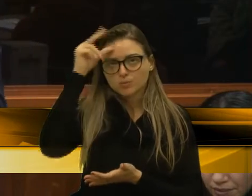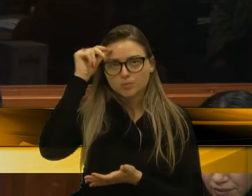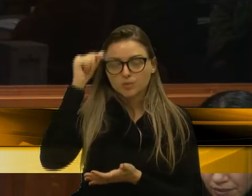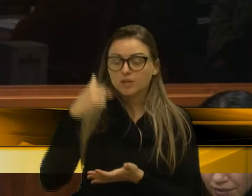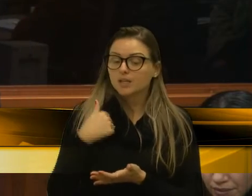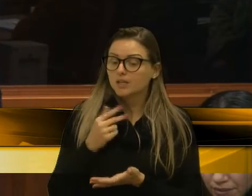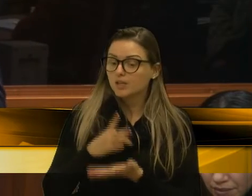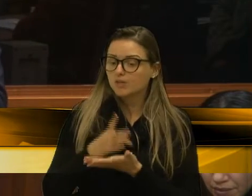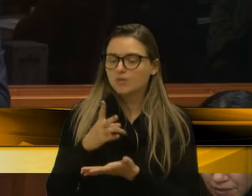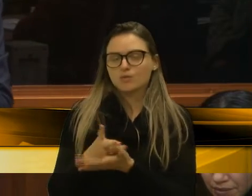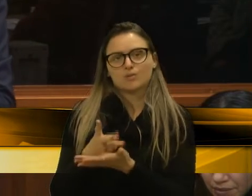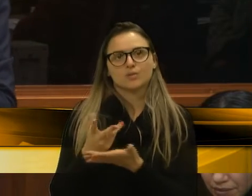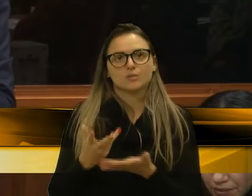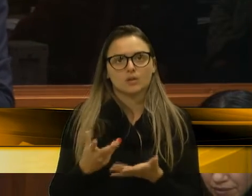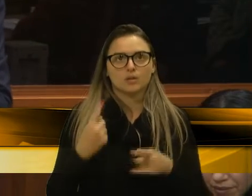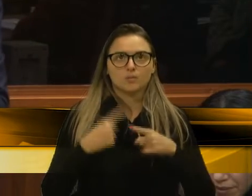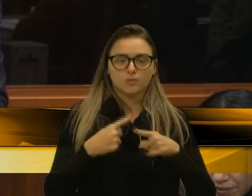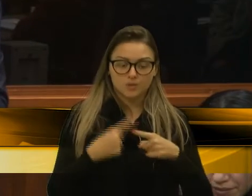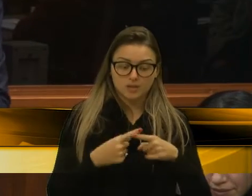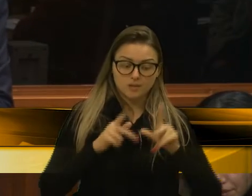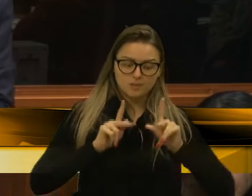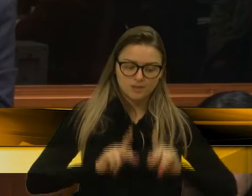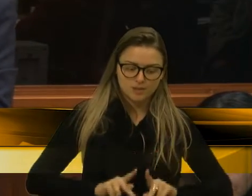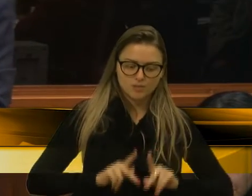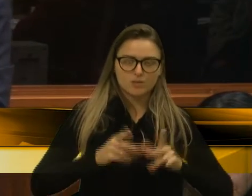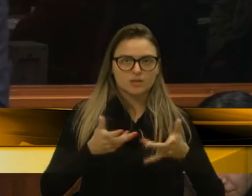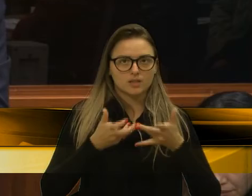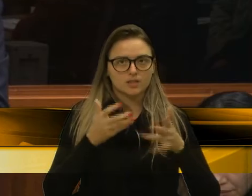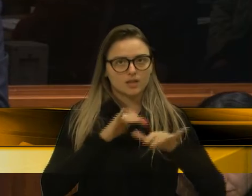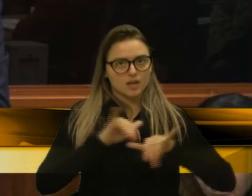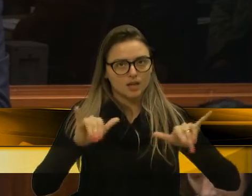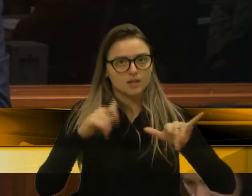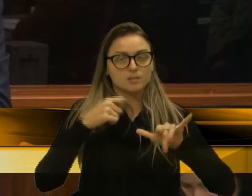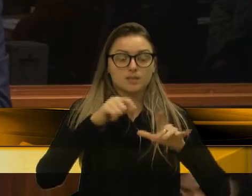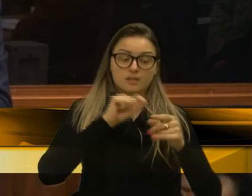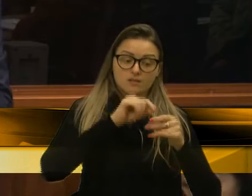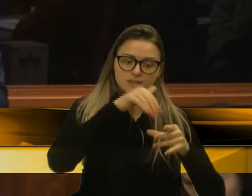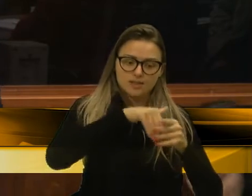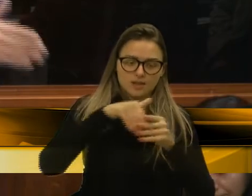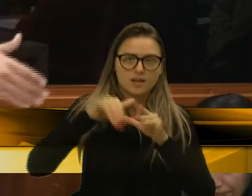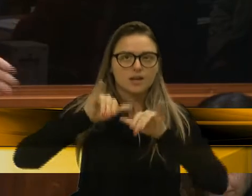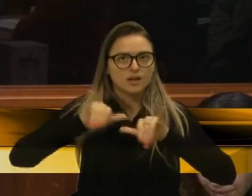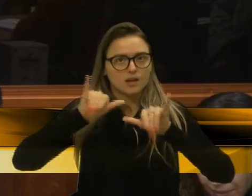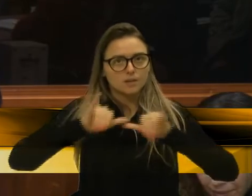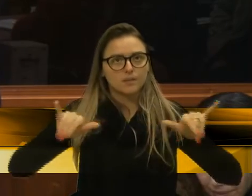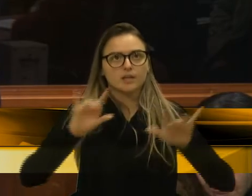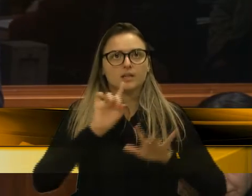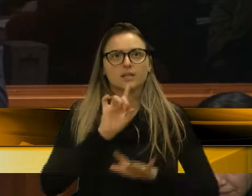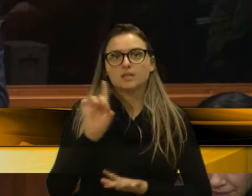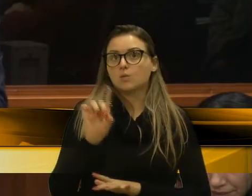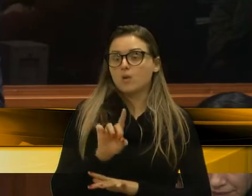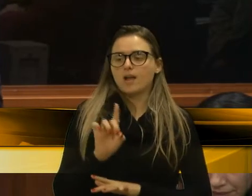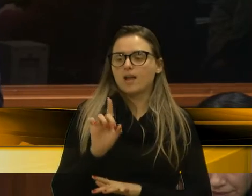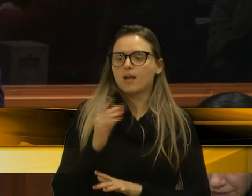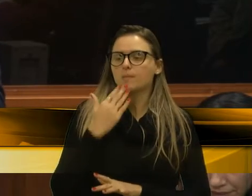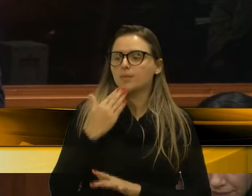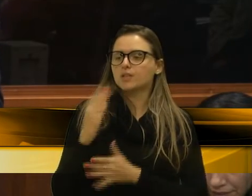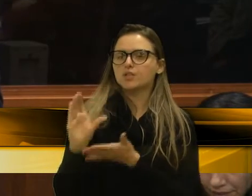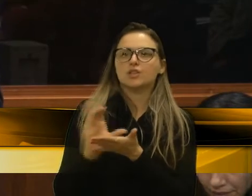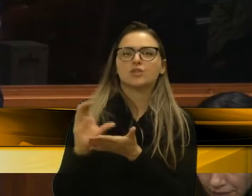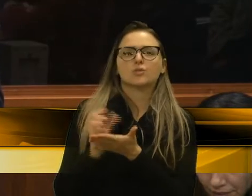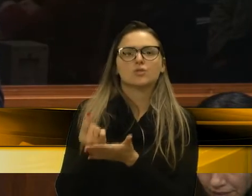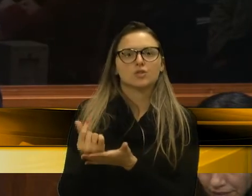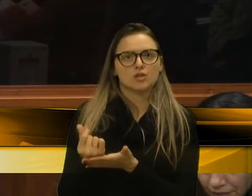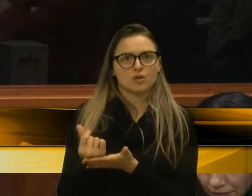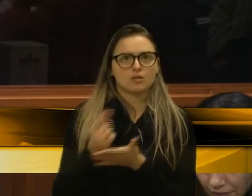sendo. Por quê? Porque candidato tem que fazer campanha e depois cumprir o mandato. Essa coisa de ficar pedindo dinheiro é nisso que muitas vezes